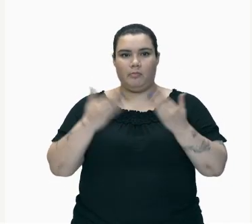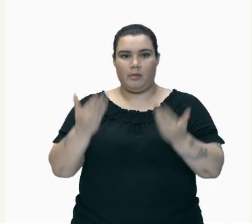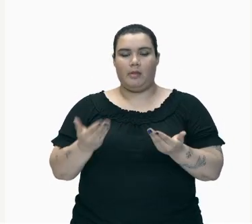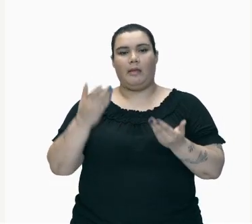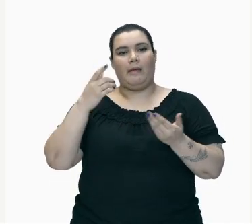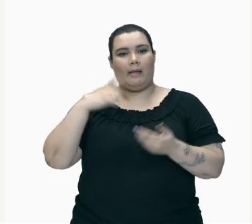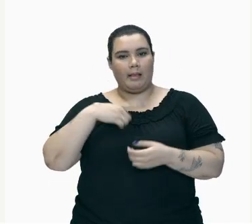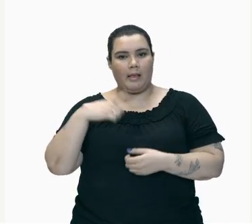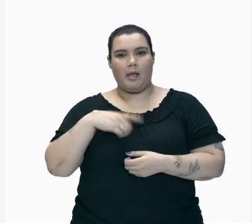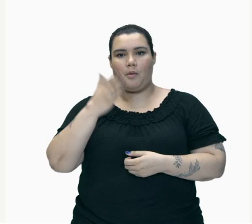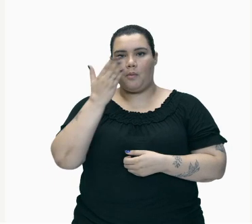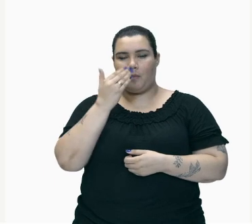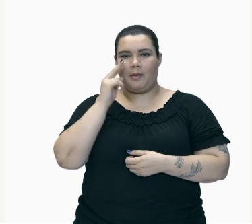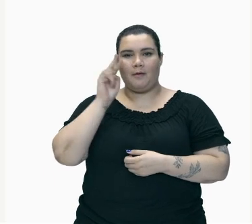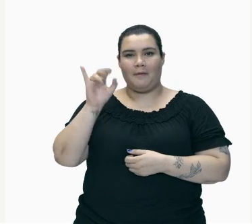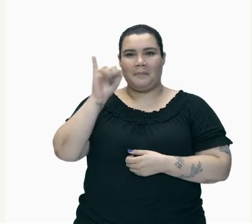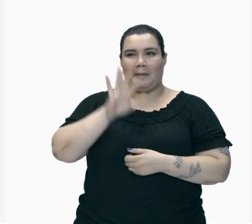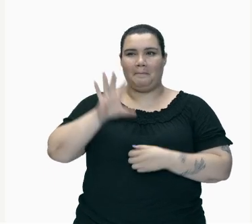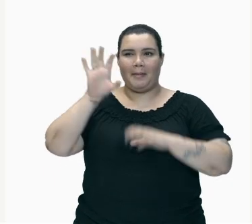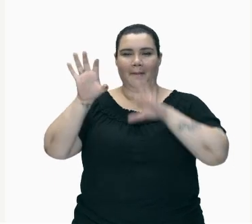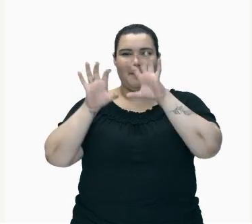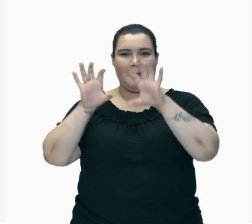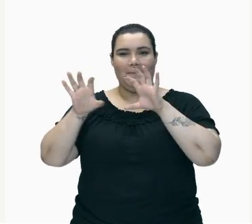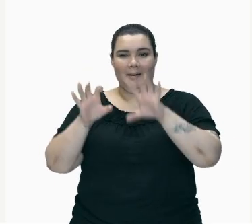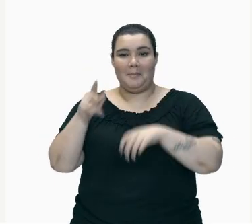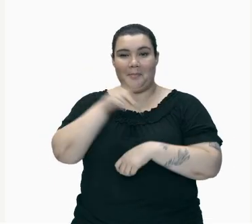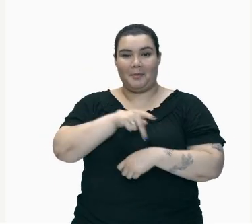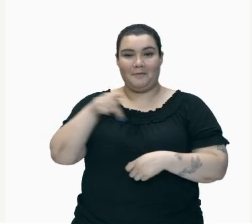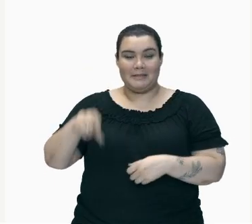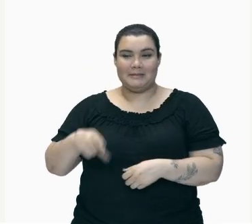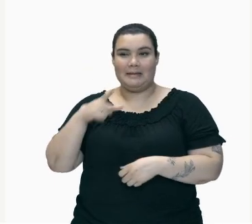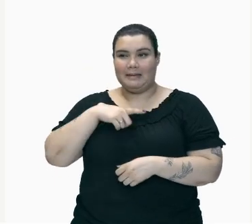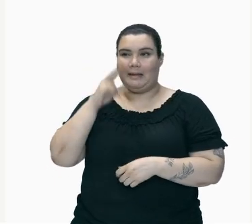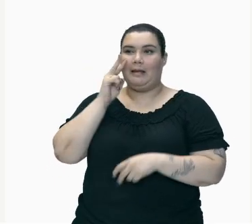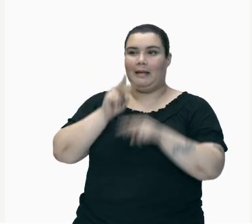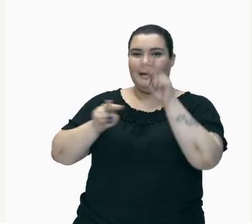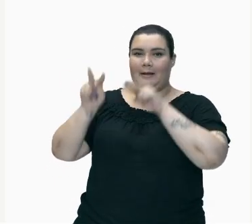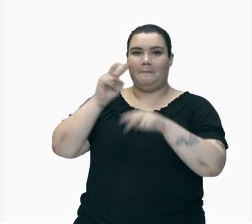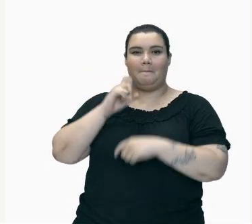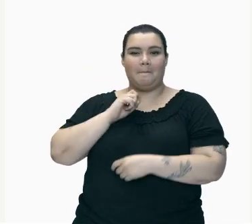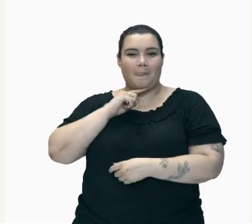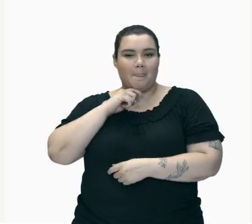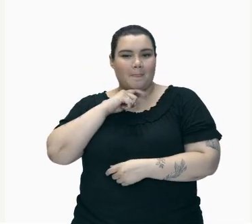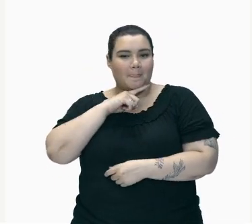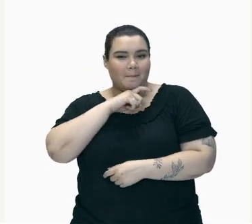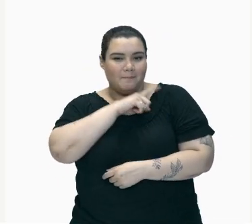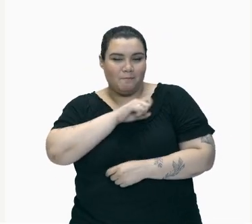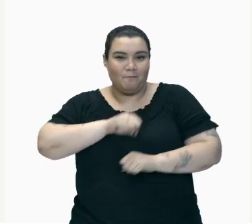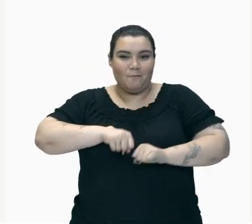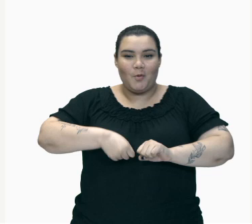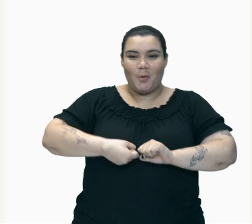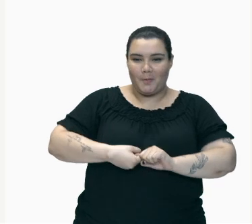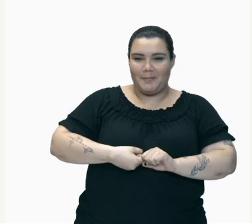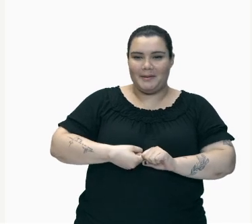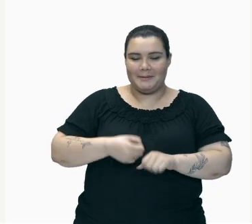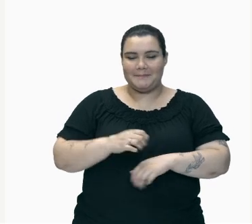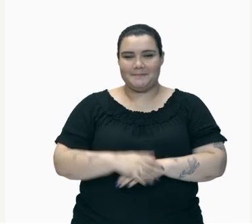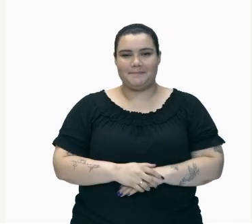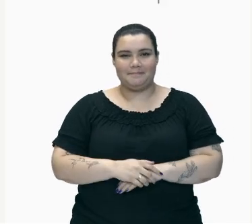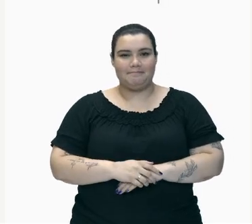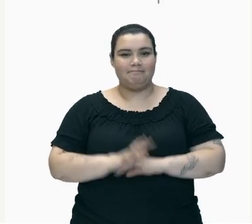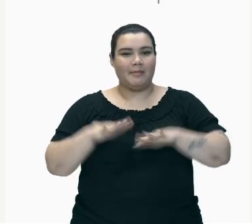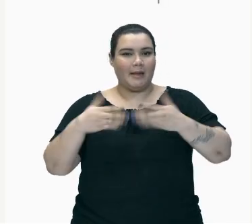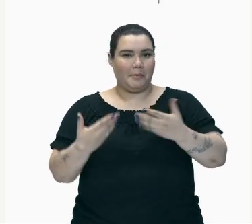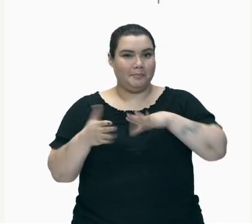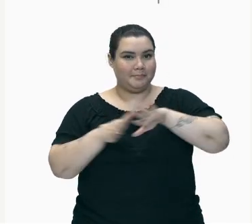Muita Comida Aqui Eu Estou Aqui Só Na Misericórdia Para Comer Essa Comida Os Fogos Artifícios Como Nós Já Falamos E Aqui